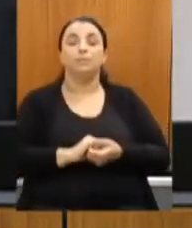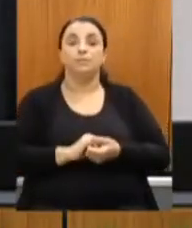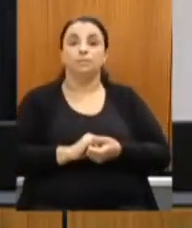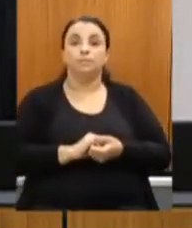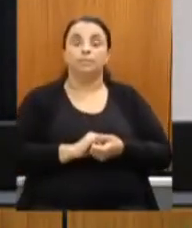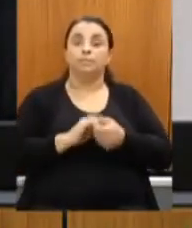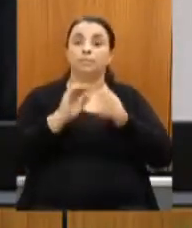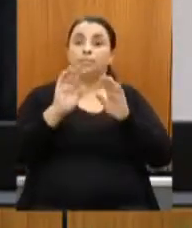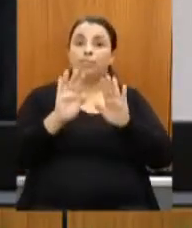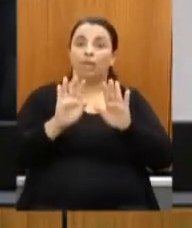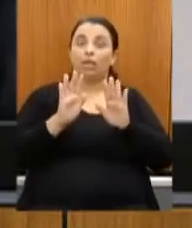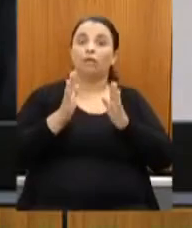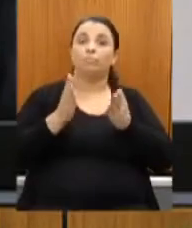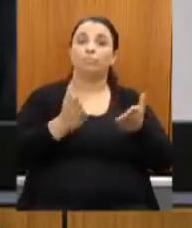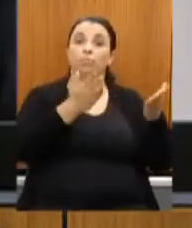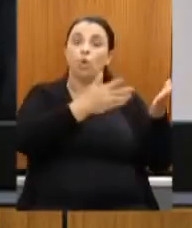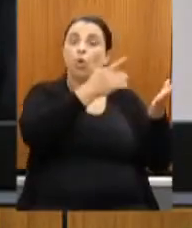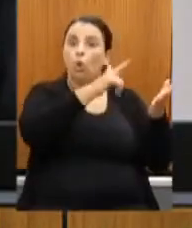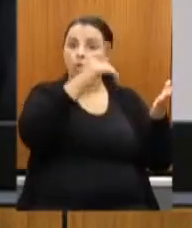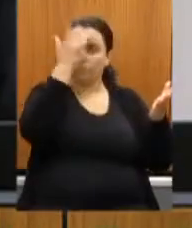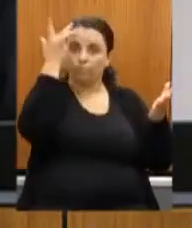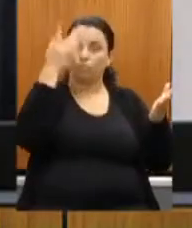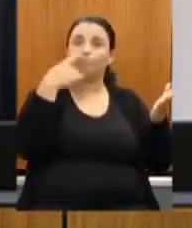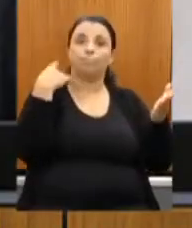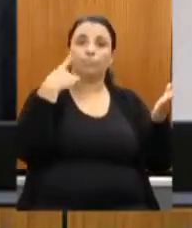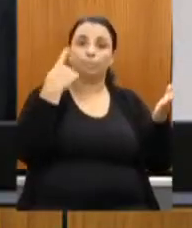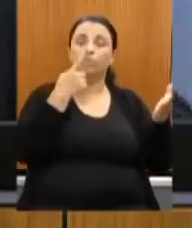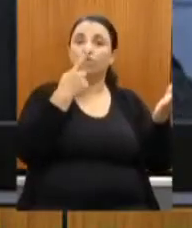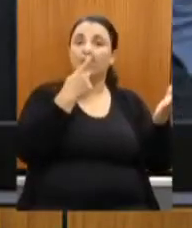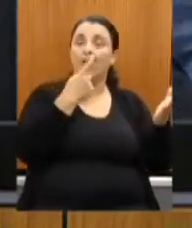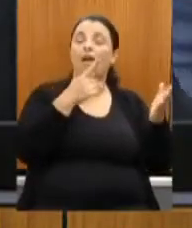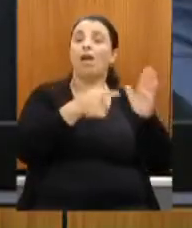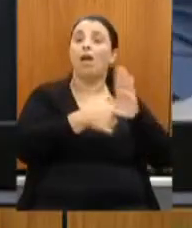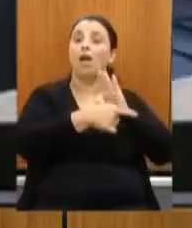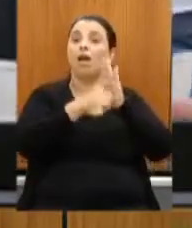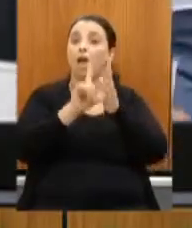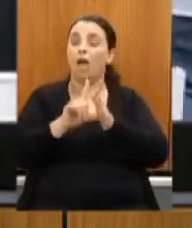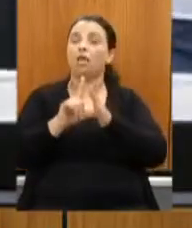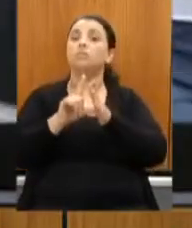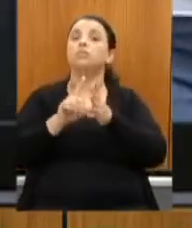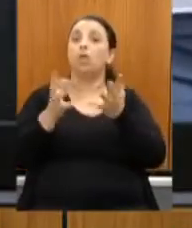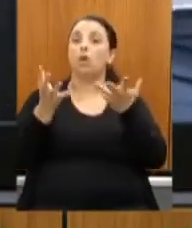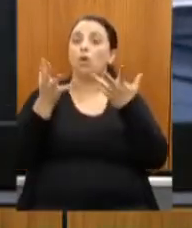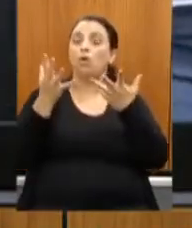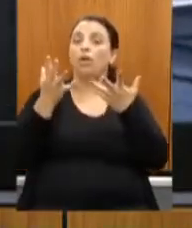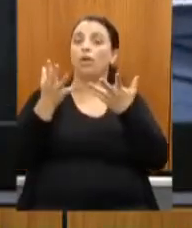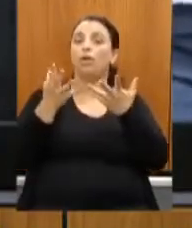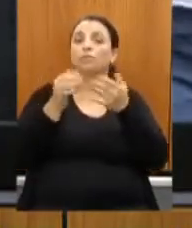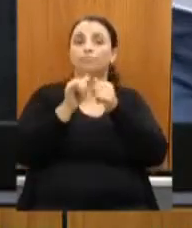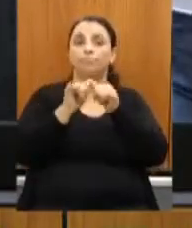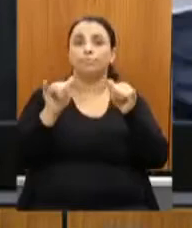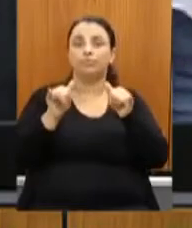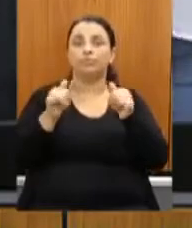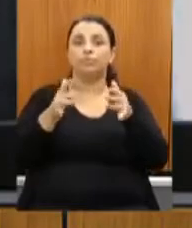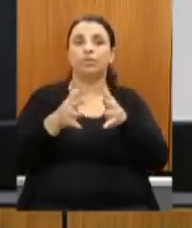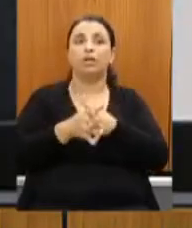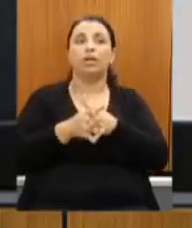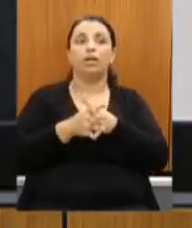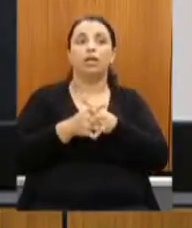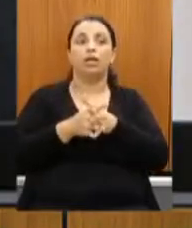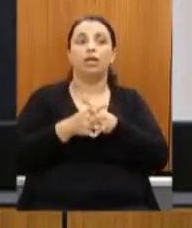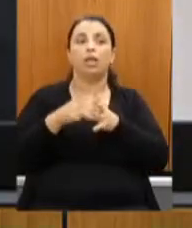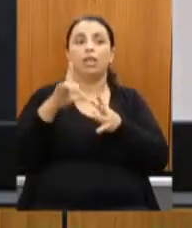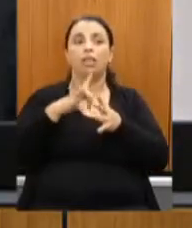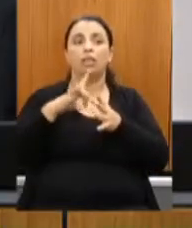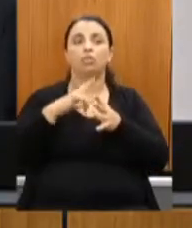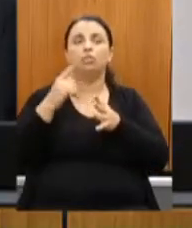a palavra aos demais deputados para as suas considerações e perguntas